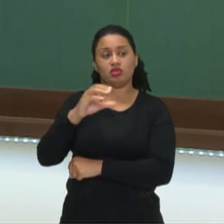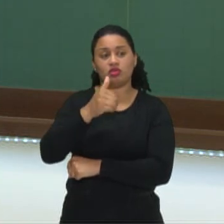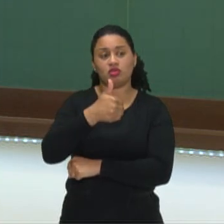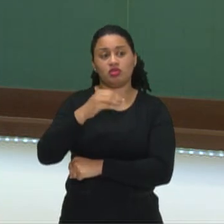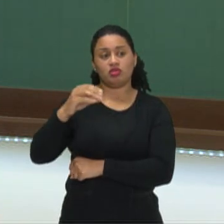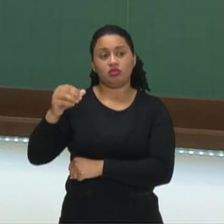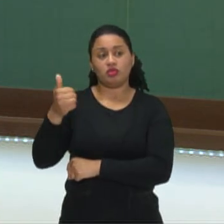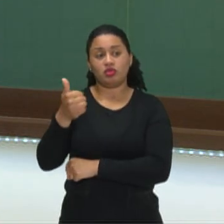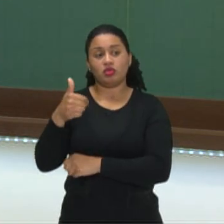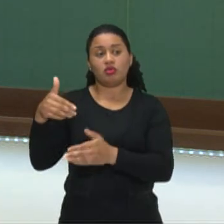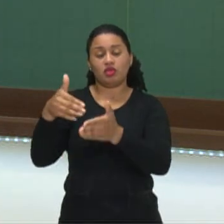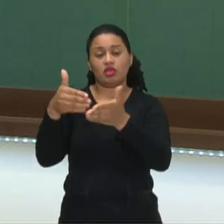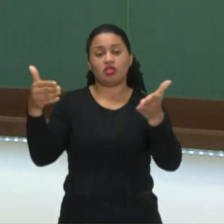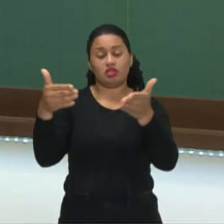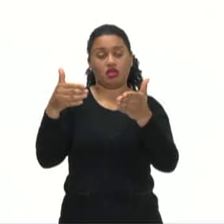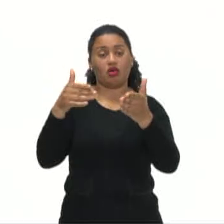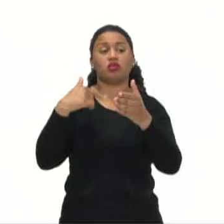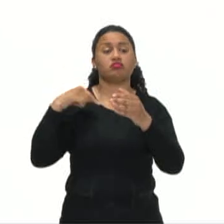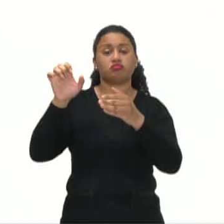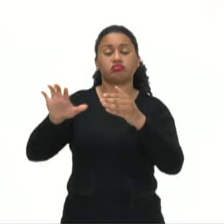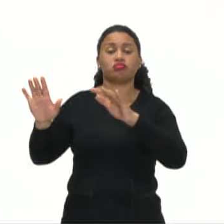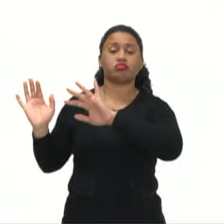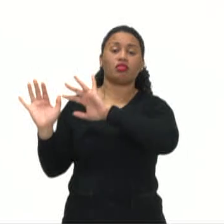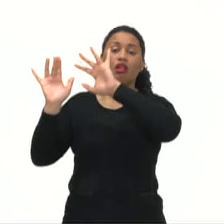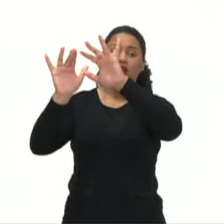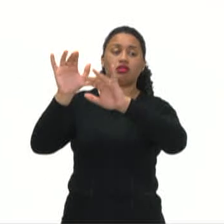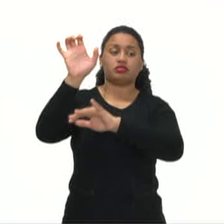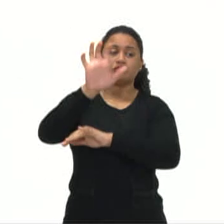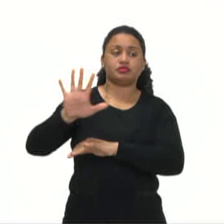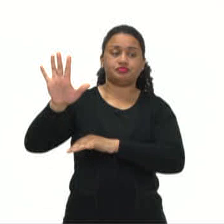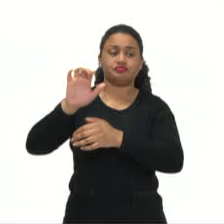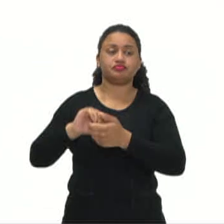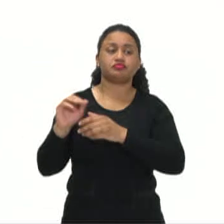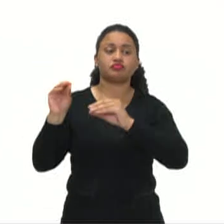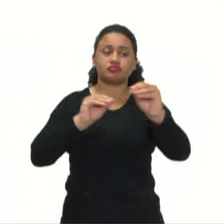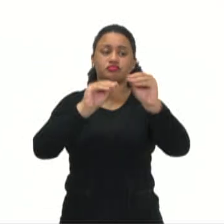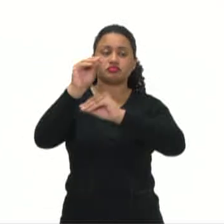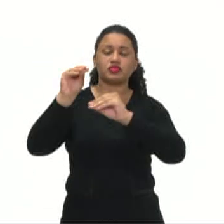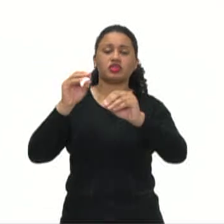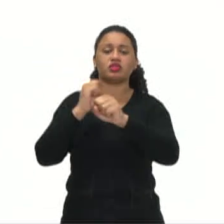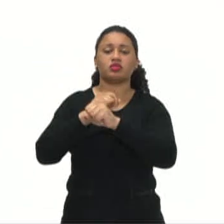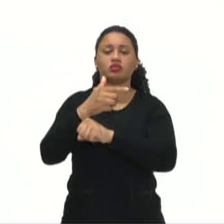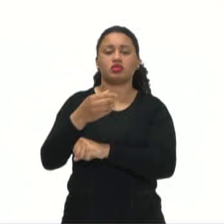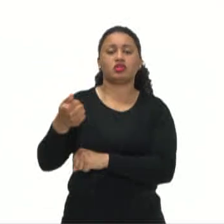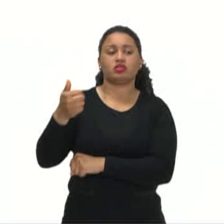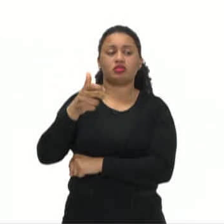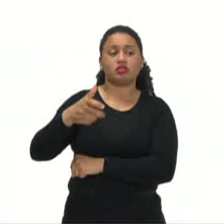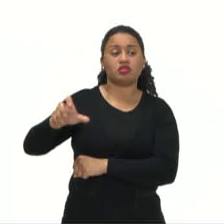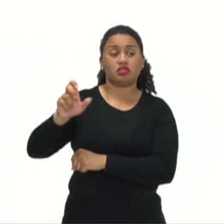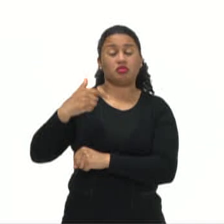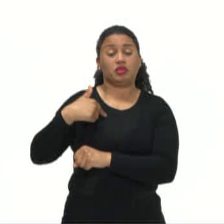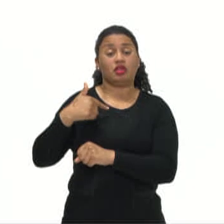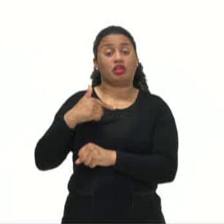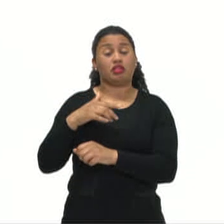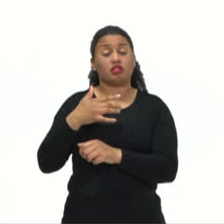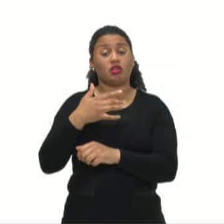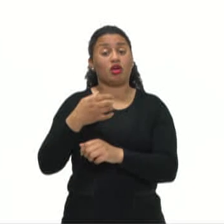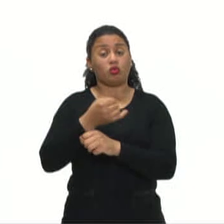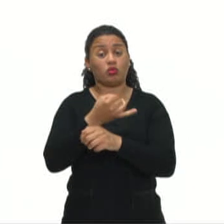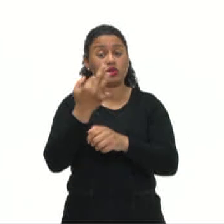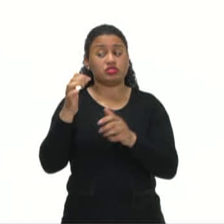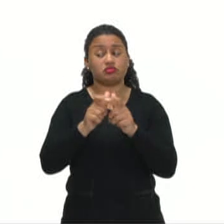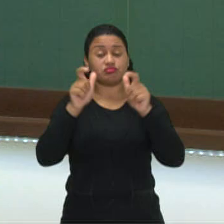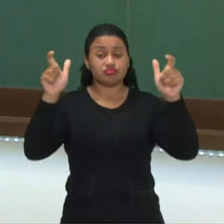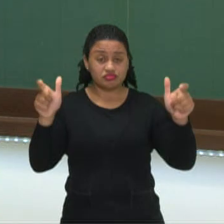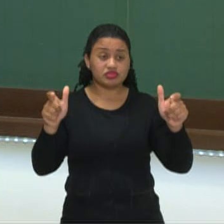né? Do Oriente Médio, principalmente para a Europa. Os fluxos migratórios bateram um recorde em 2015 e, em 2016, voltaram a diminuir.